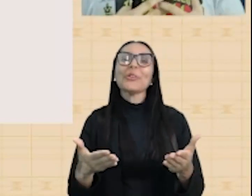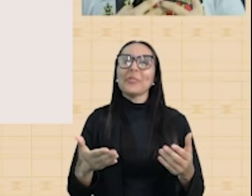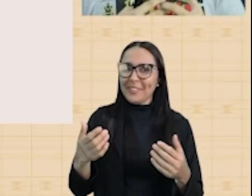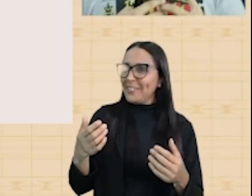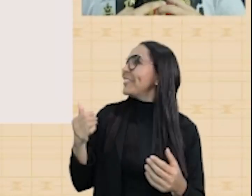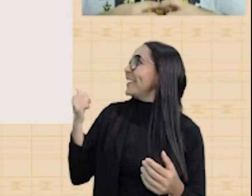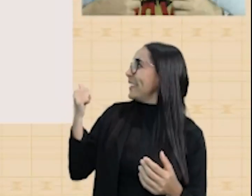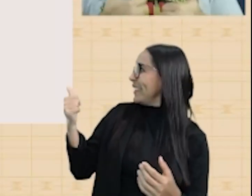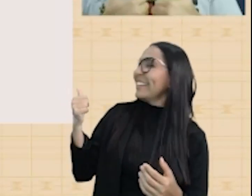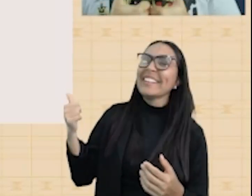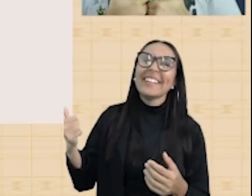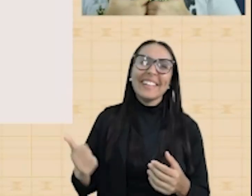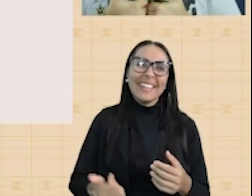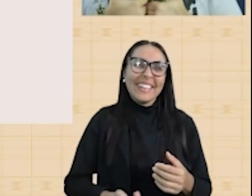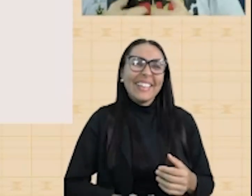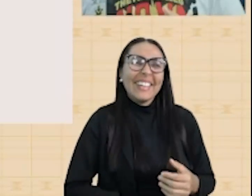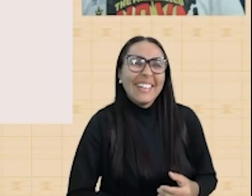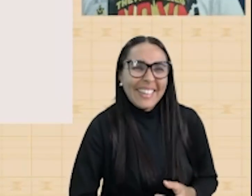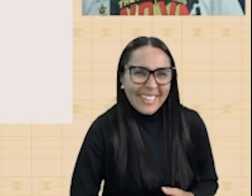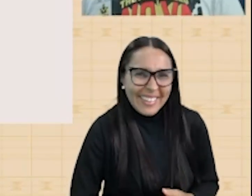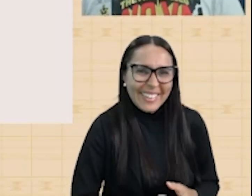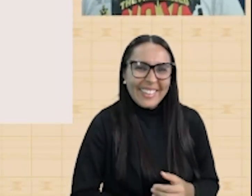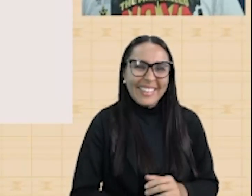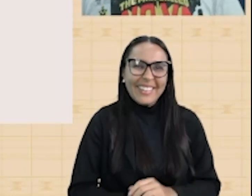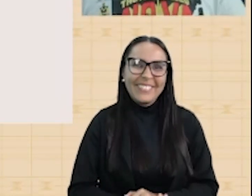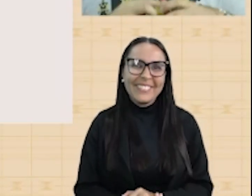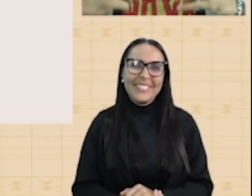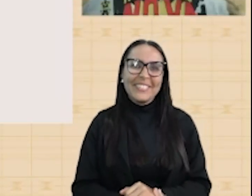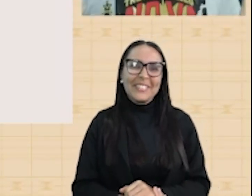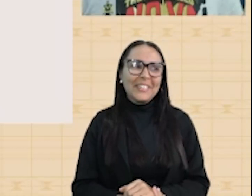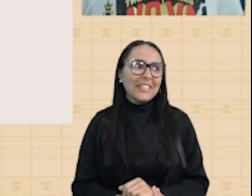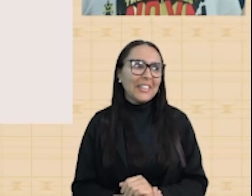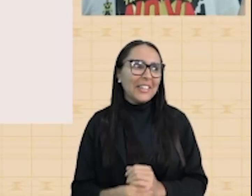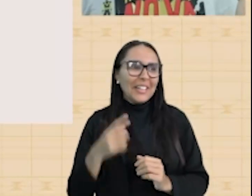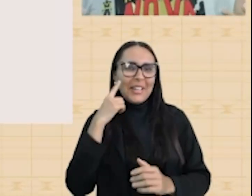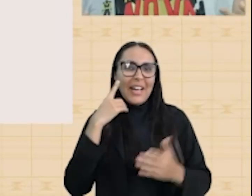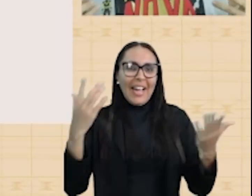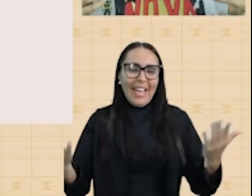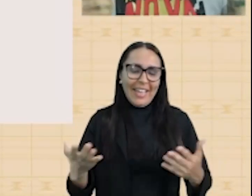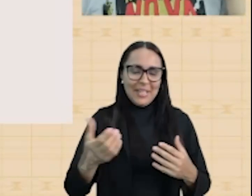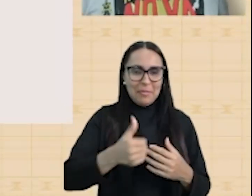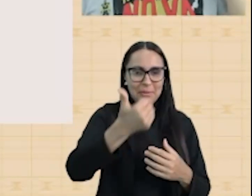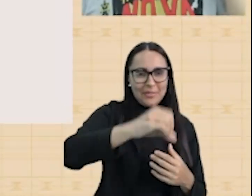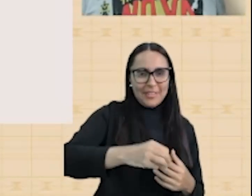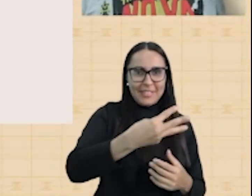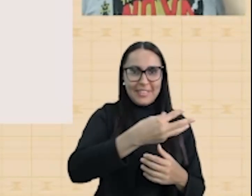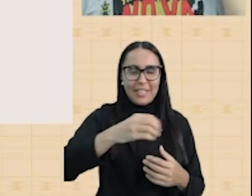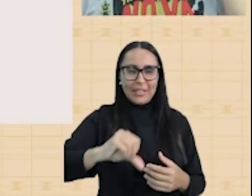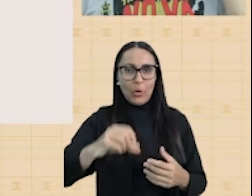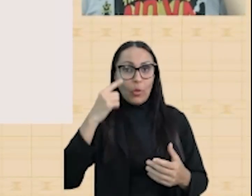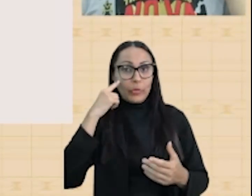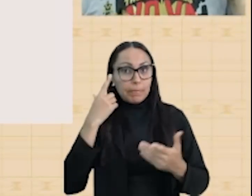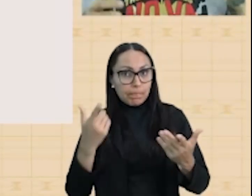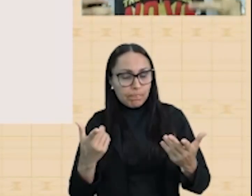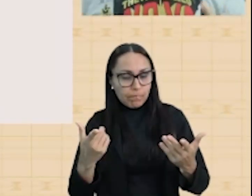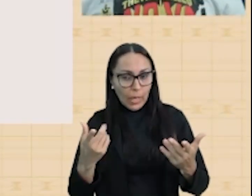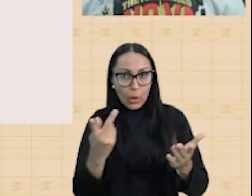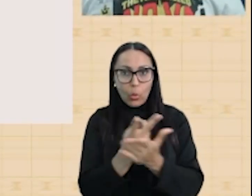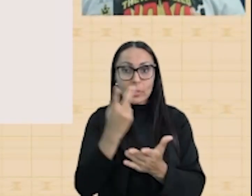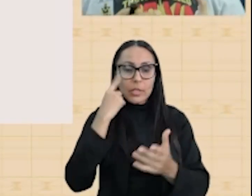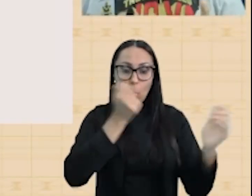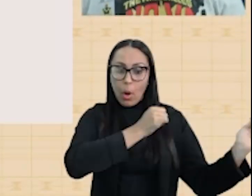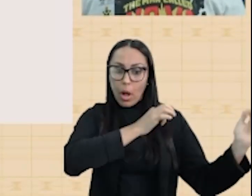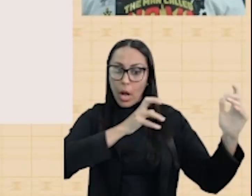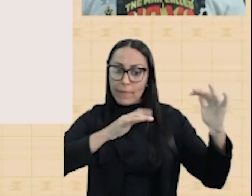Robertinha? Hoje está show de bola. E em 1939, veio a Gota d'Água, a